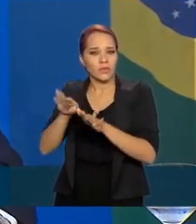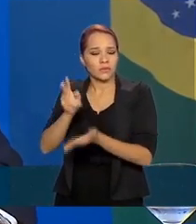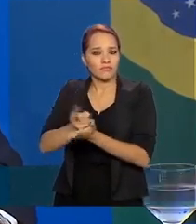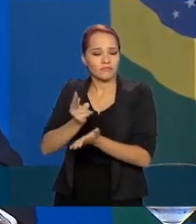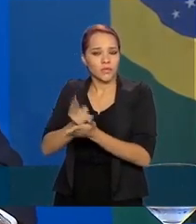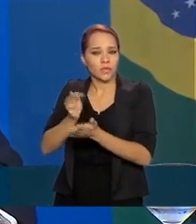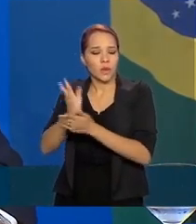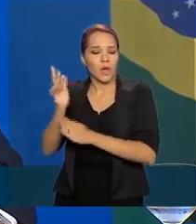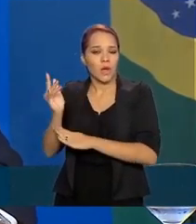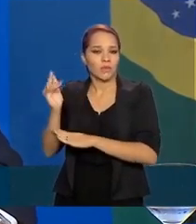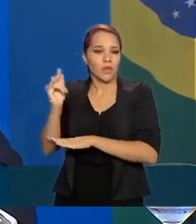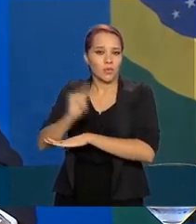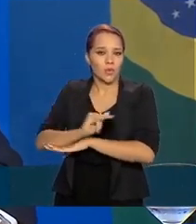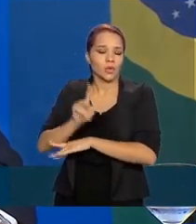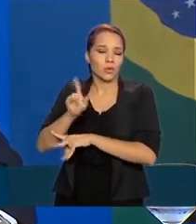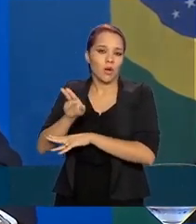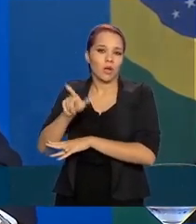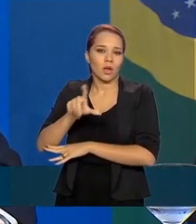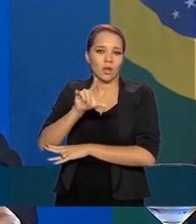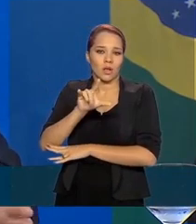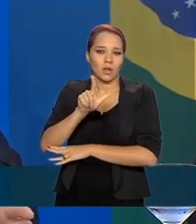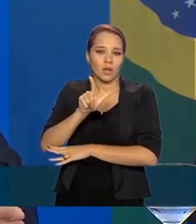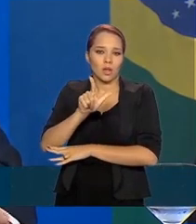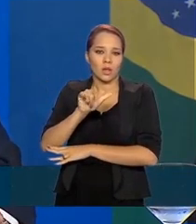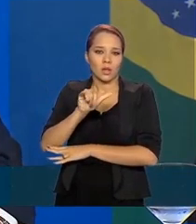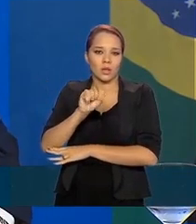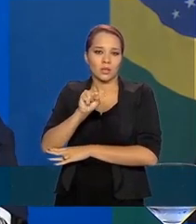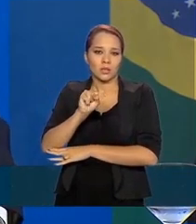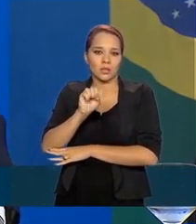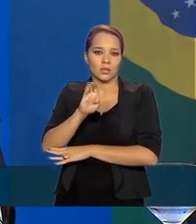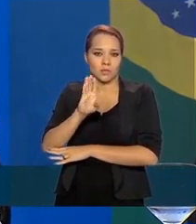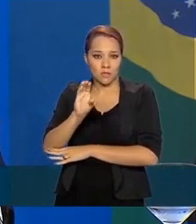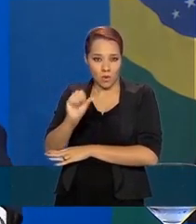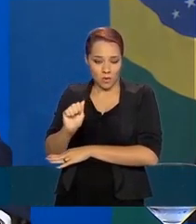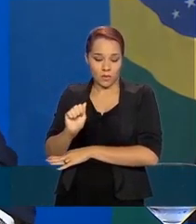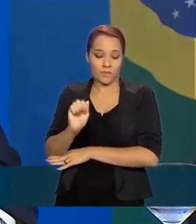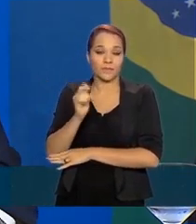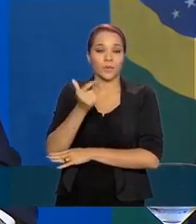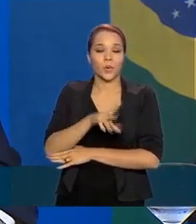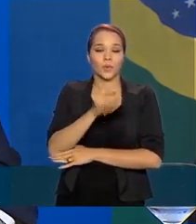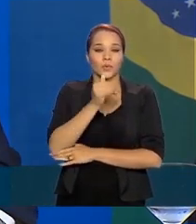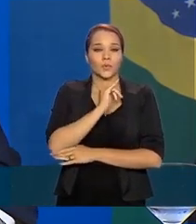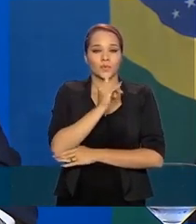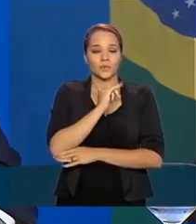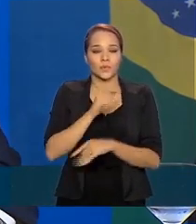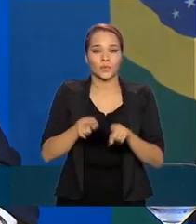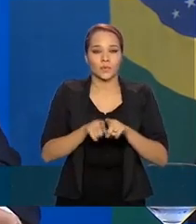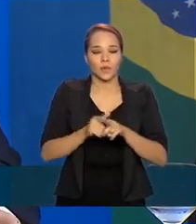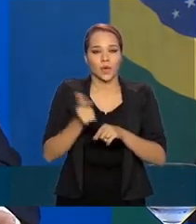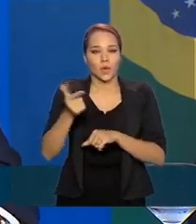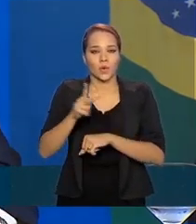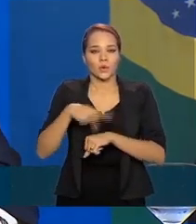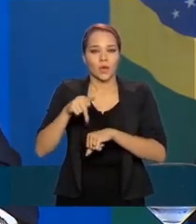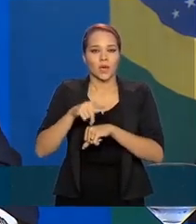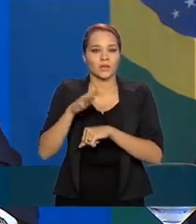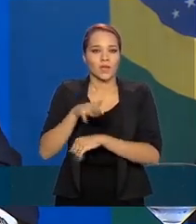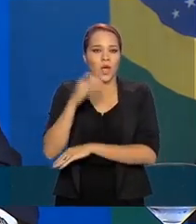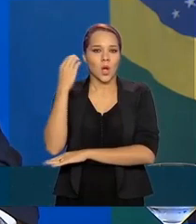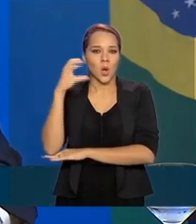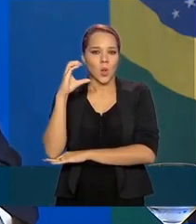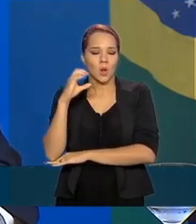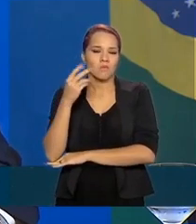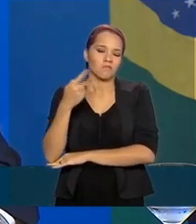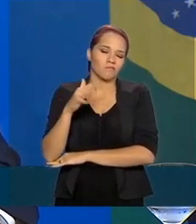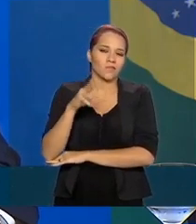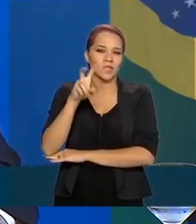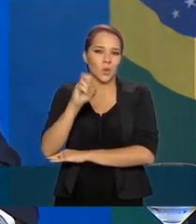aeroporto, no caso de Lisboa especificamente. Alguns outros exemplos de outros países, Colômbia, cerca de 50